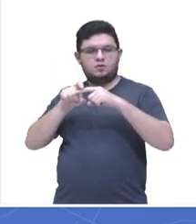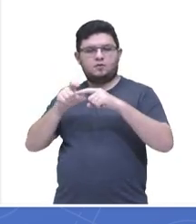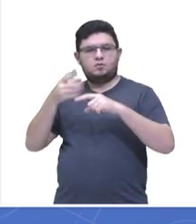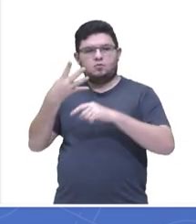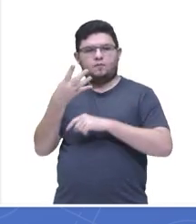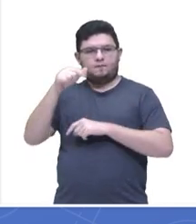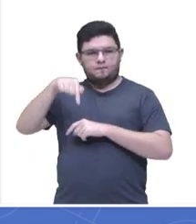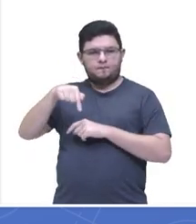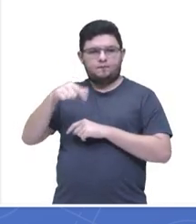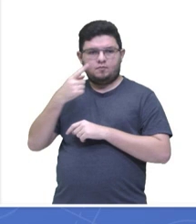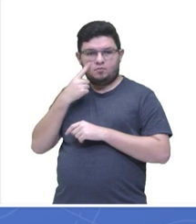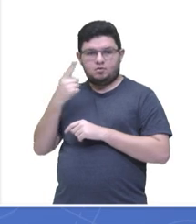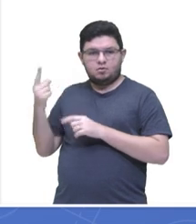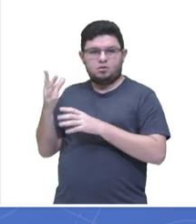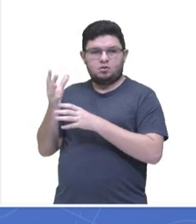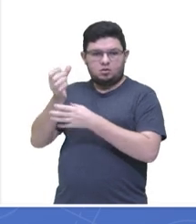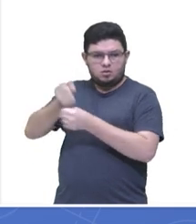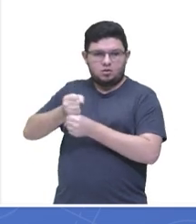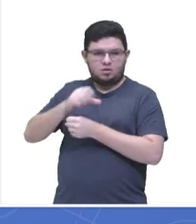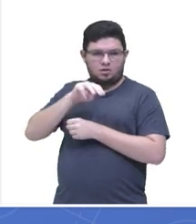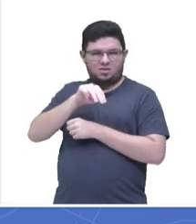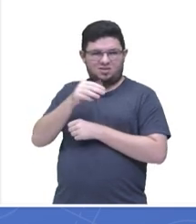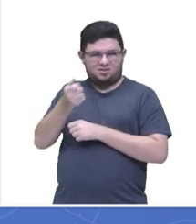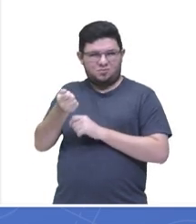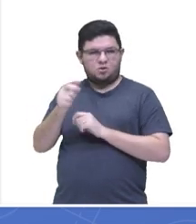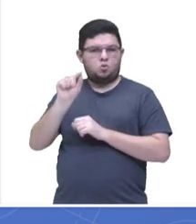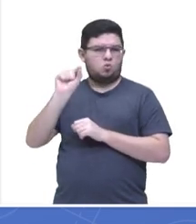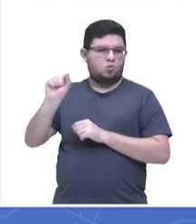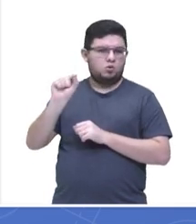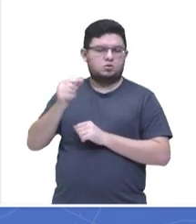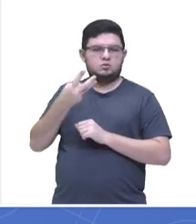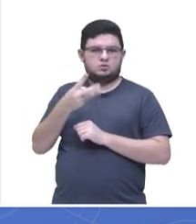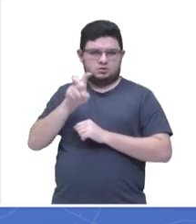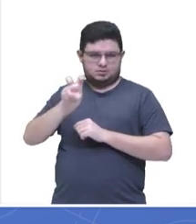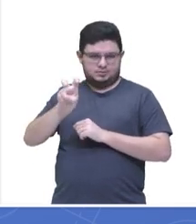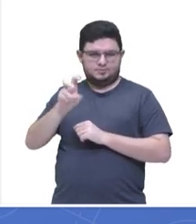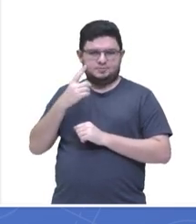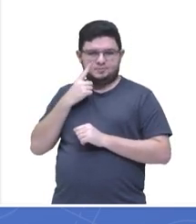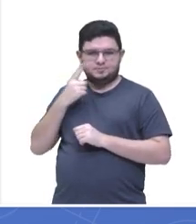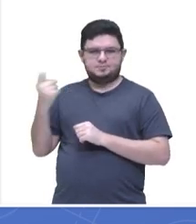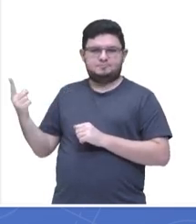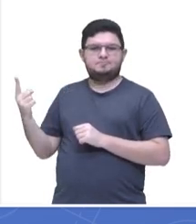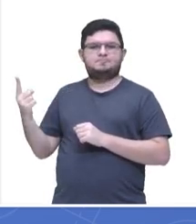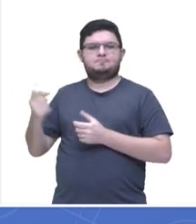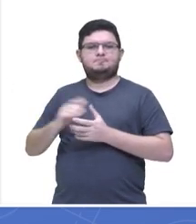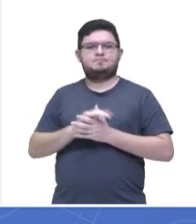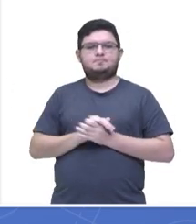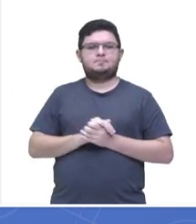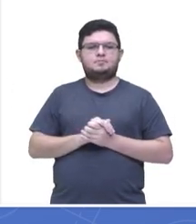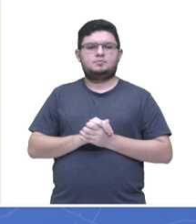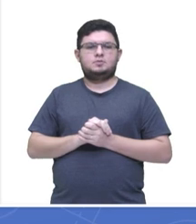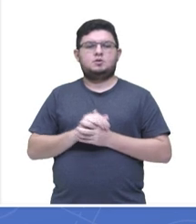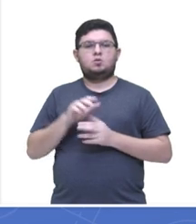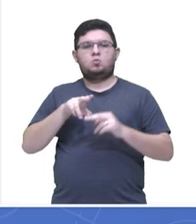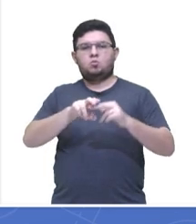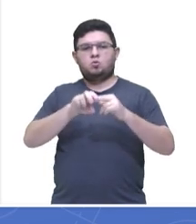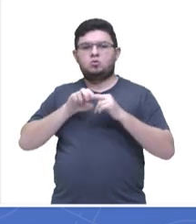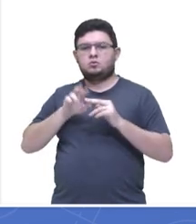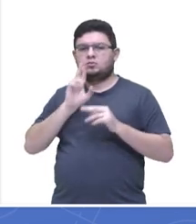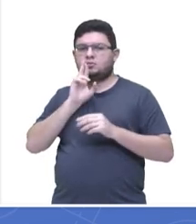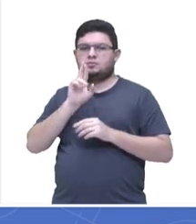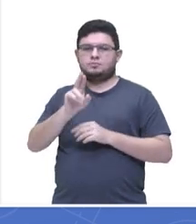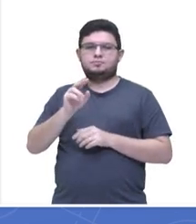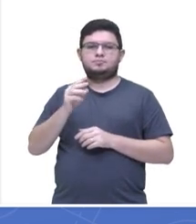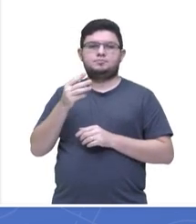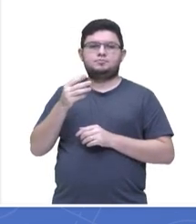essa divisão, ela é exata e vale 35. Com isso, então, a nossa resposta aqui é